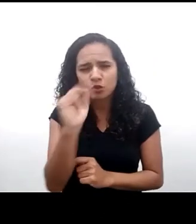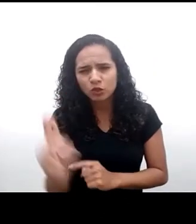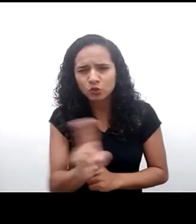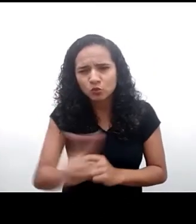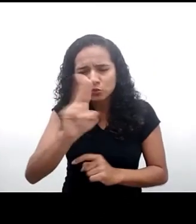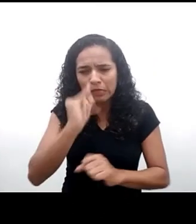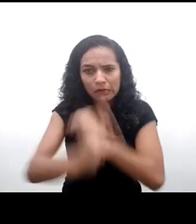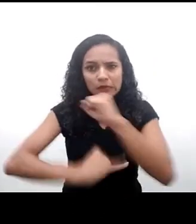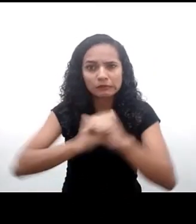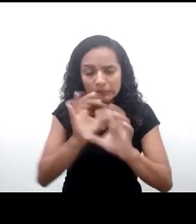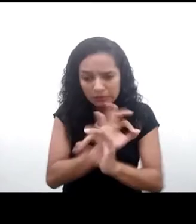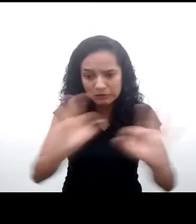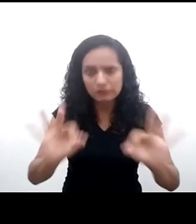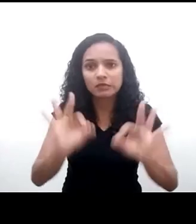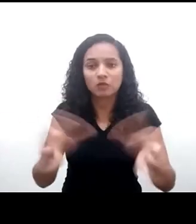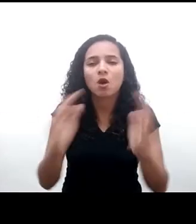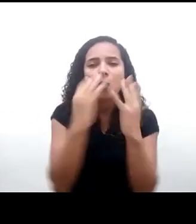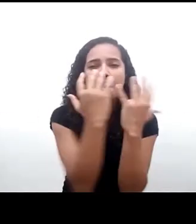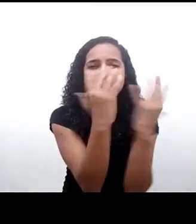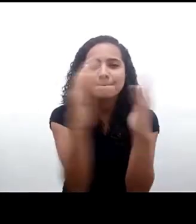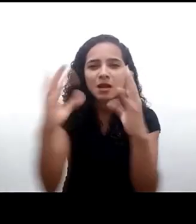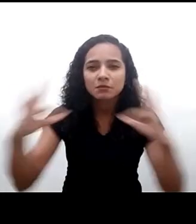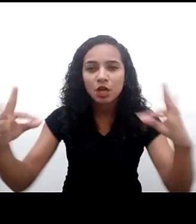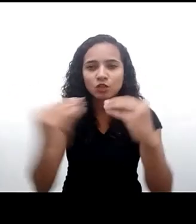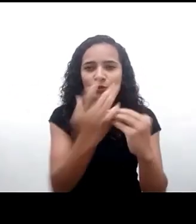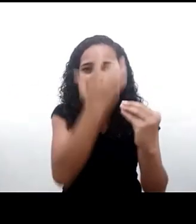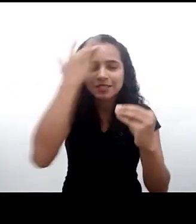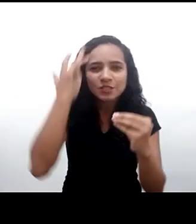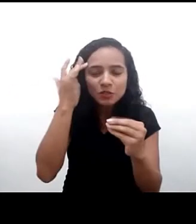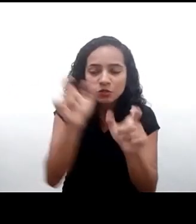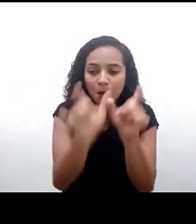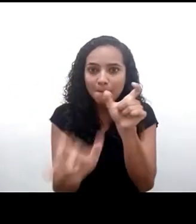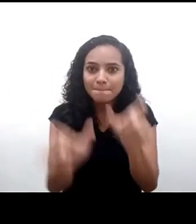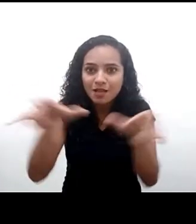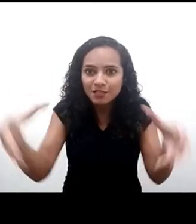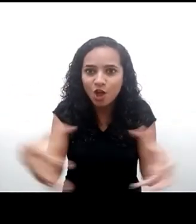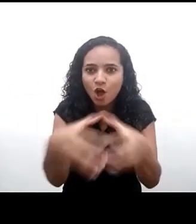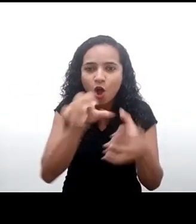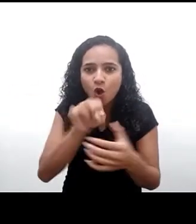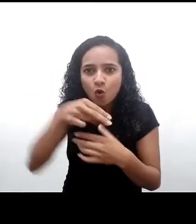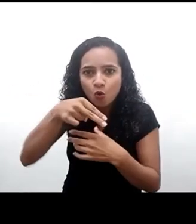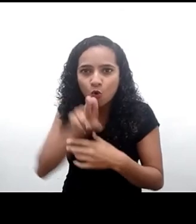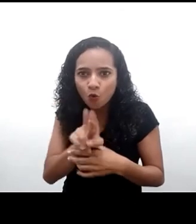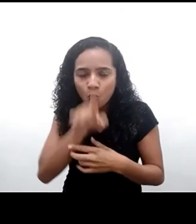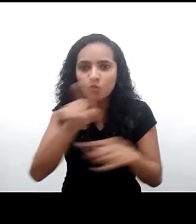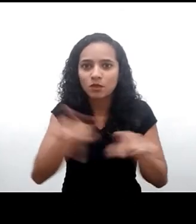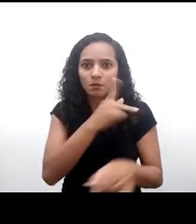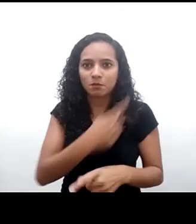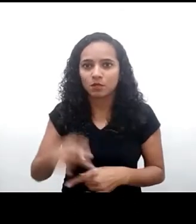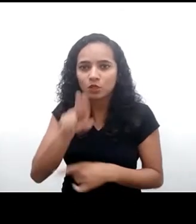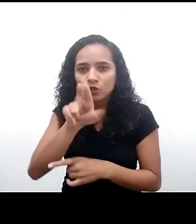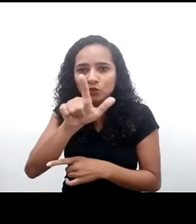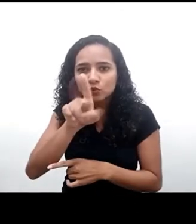oportunidade para parabenizar todos os integrantes do Comitê dos Direitos da Criança da ONU na pessoa do seu presidente, o senhor Luiz